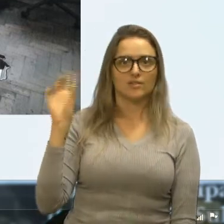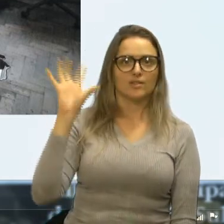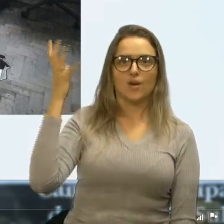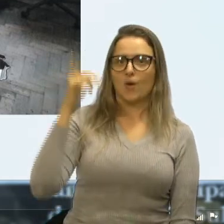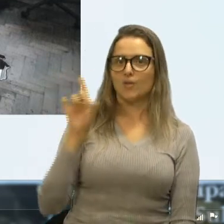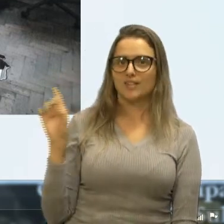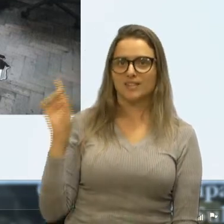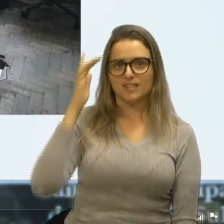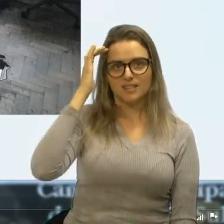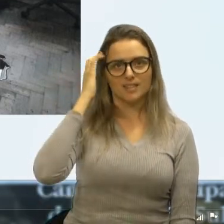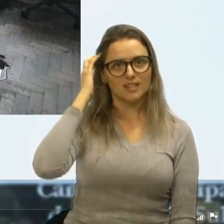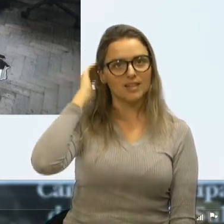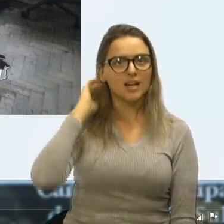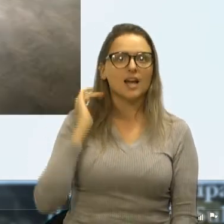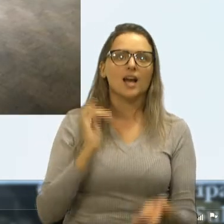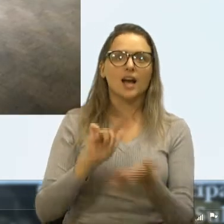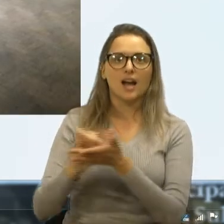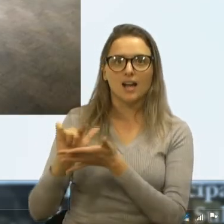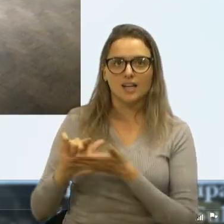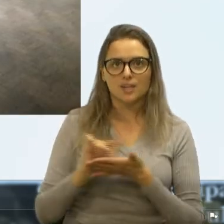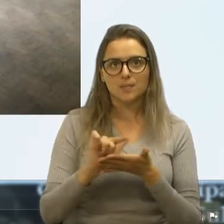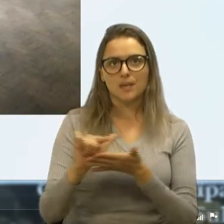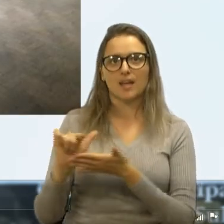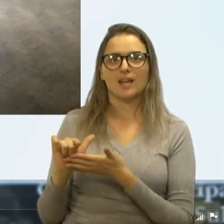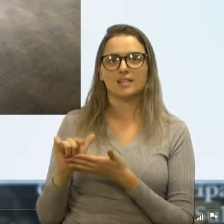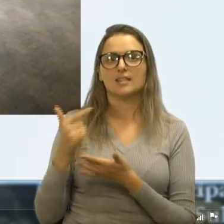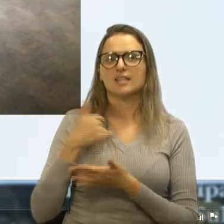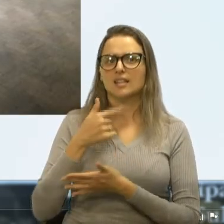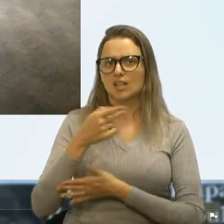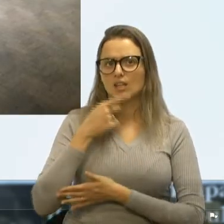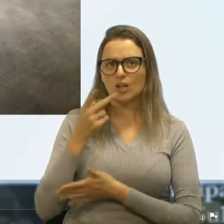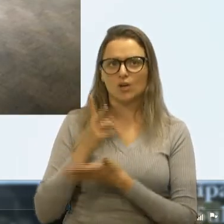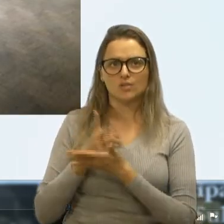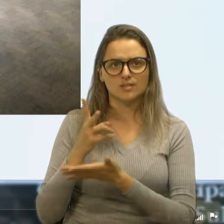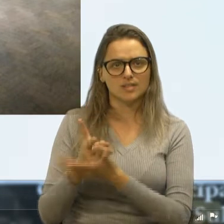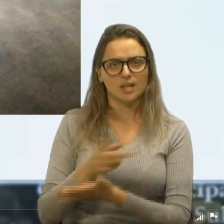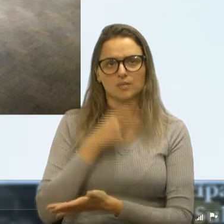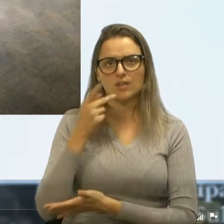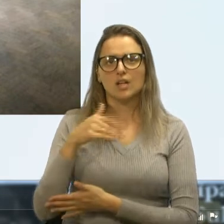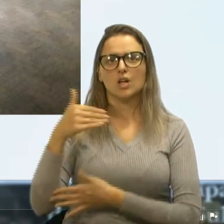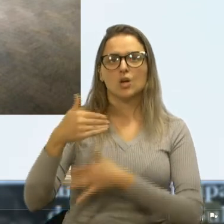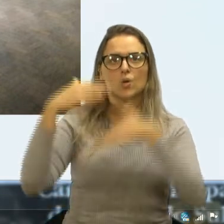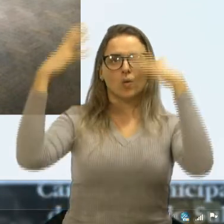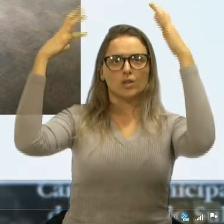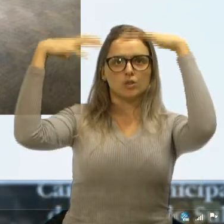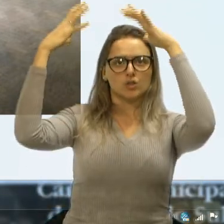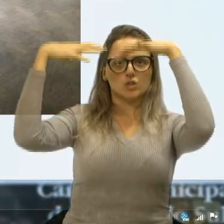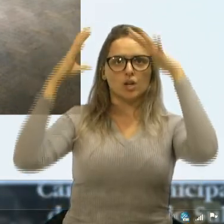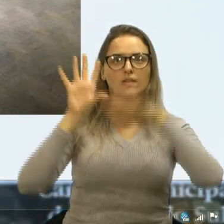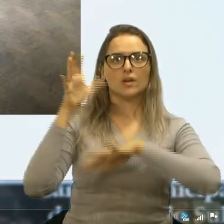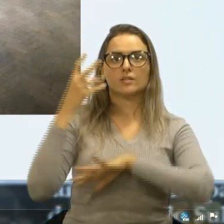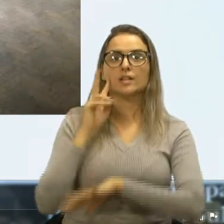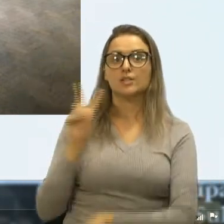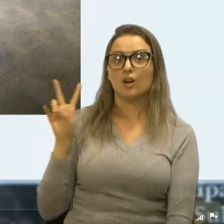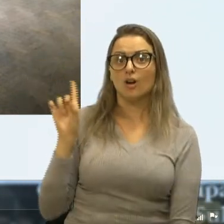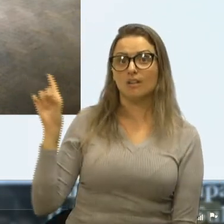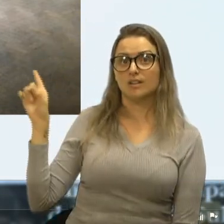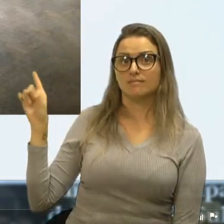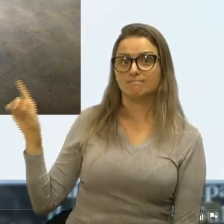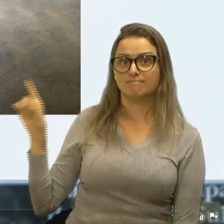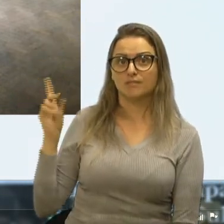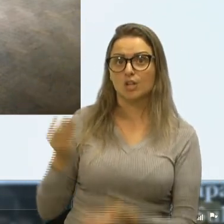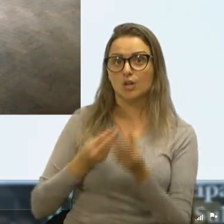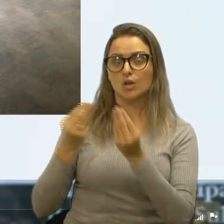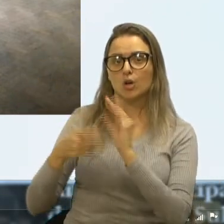A limpeza das calhas em cima, que eu disse várias vezes que quando chove iria acontecer, veja lá como está lá o patrimônio.